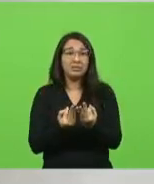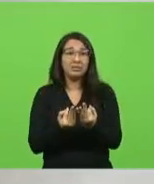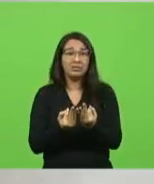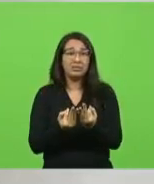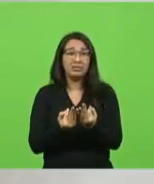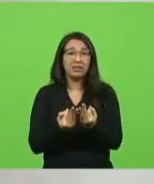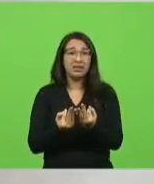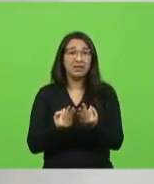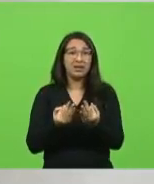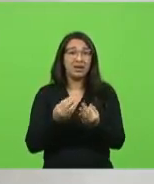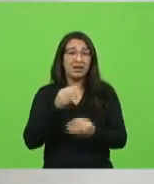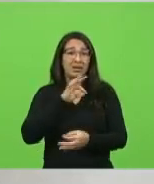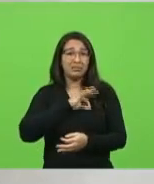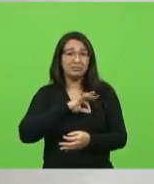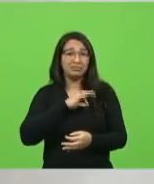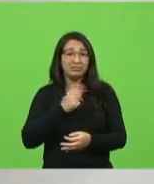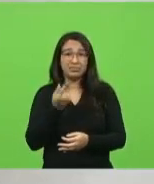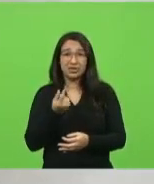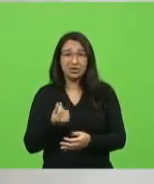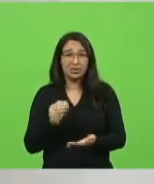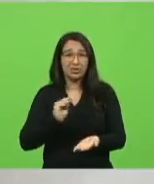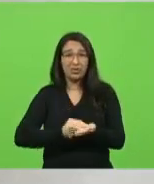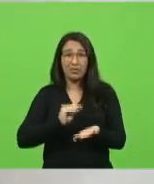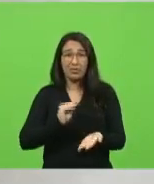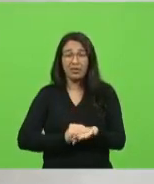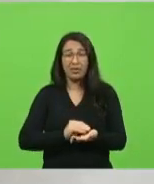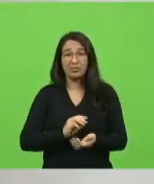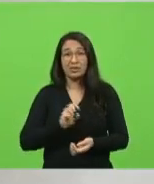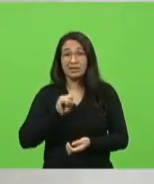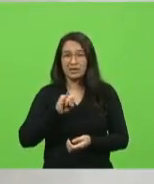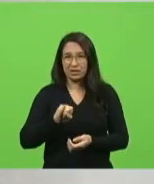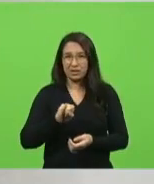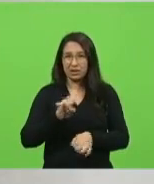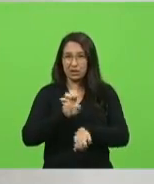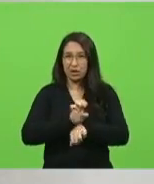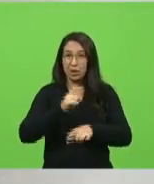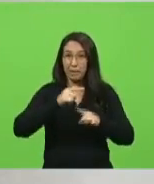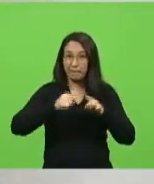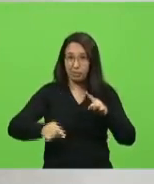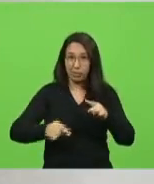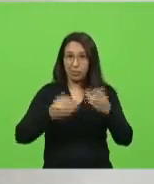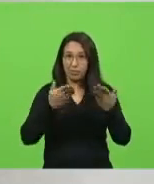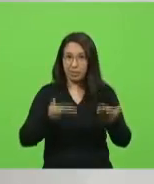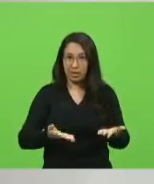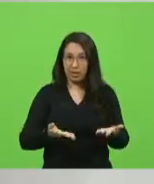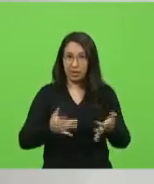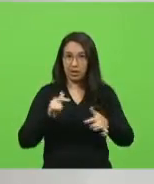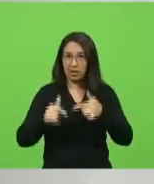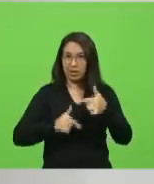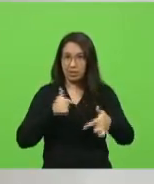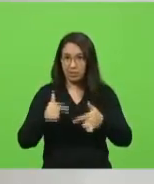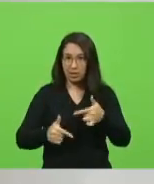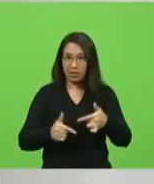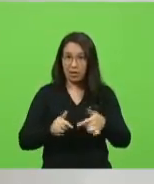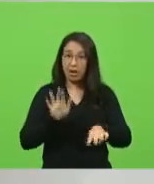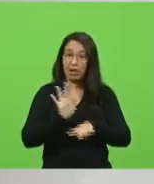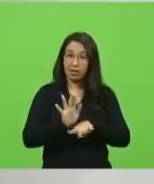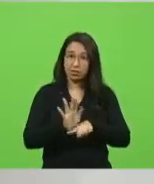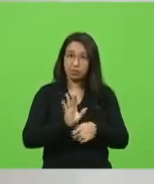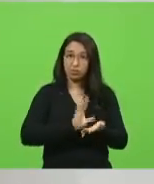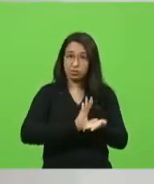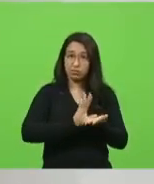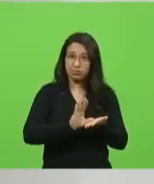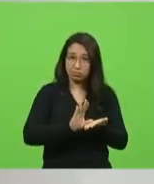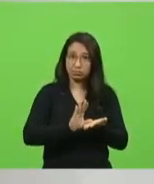manter. Se o Estado proíbe o segmento de trabalhar, subsidia, através do Badesc, uma